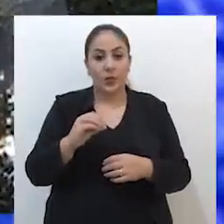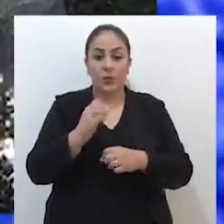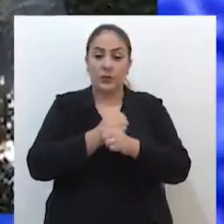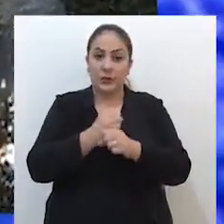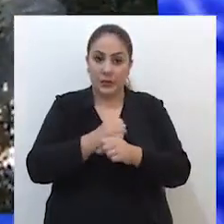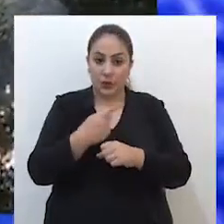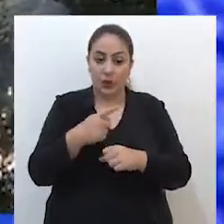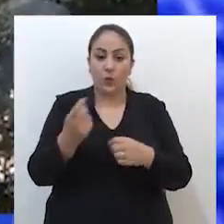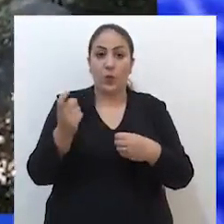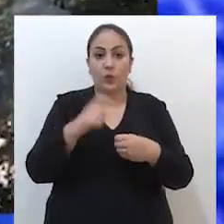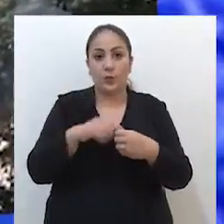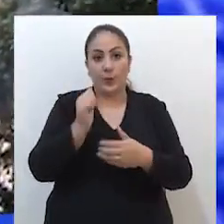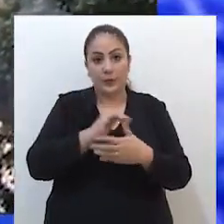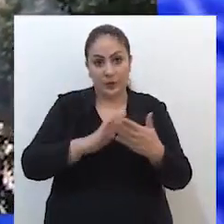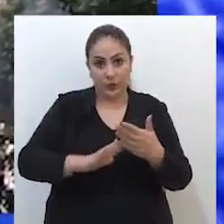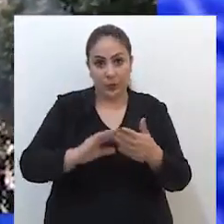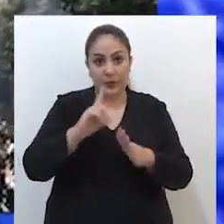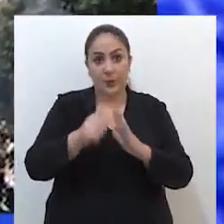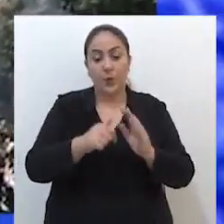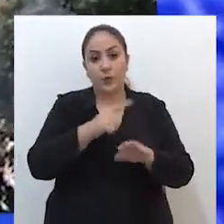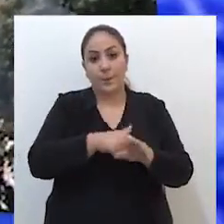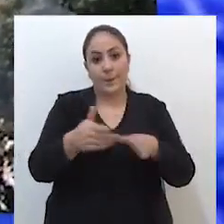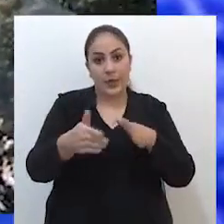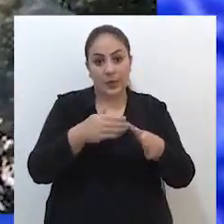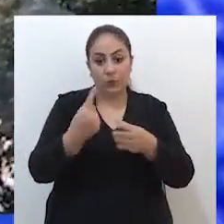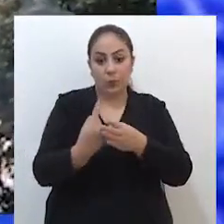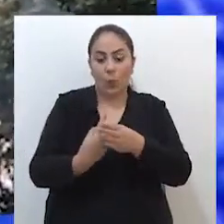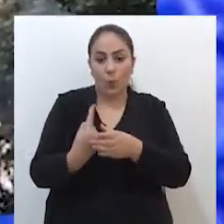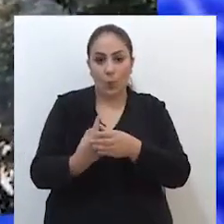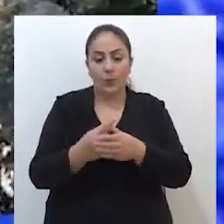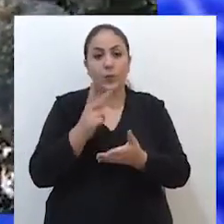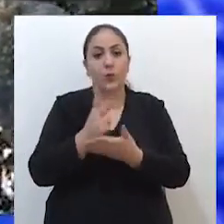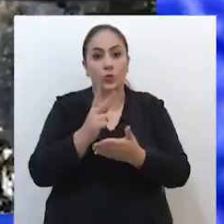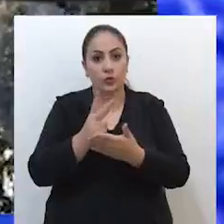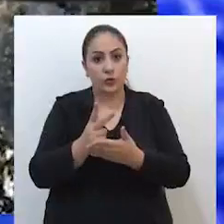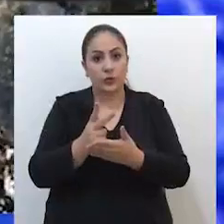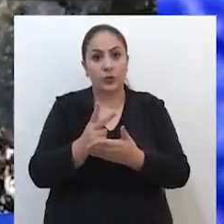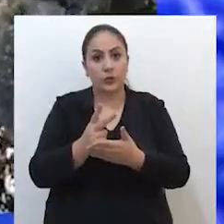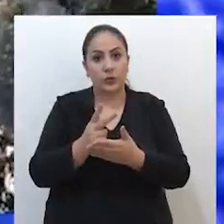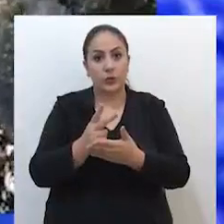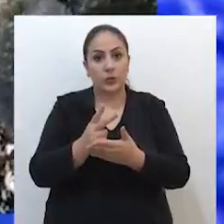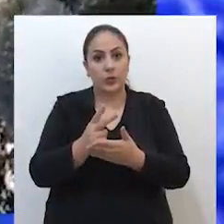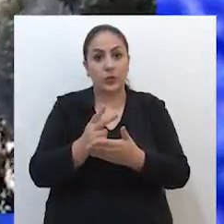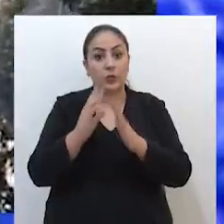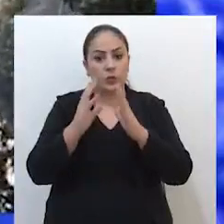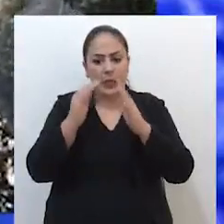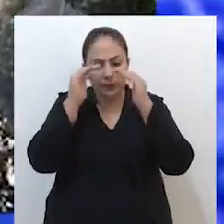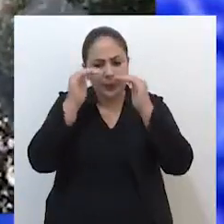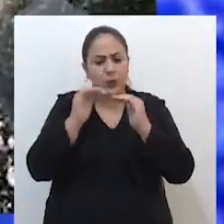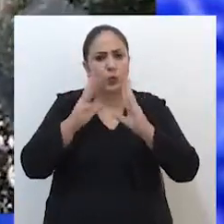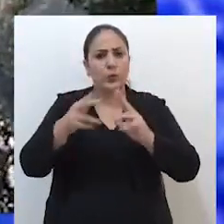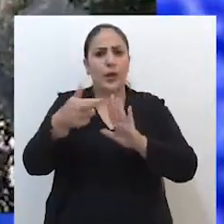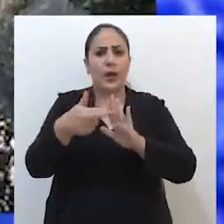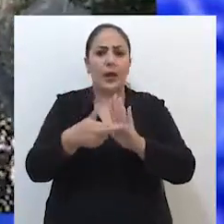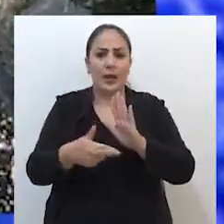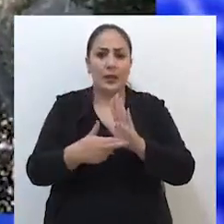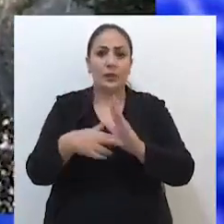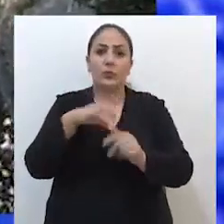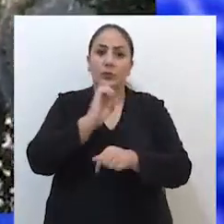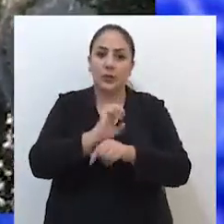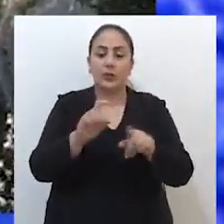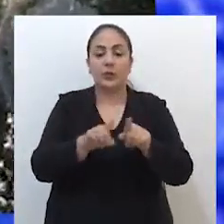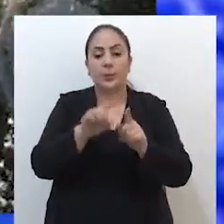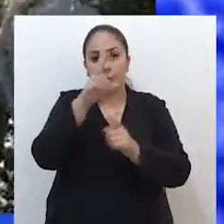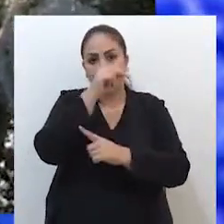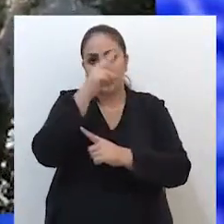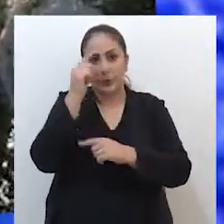ano, retornamos aos atendimentos após o período de isolamento, seguindo todas as orientações do Estado e